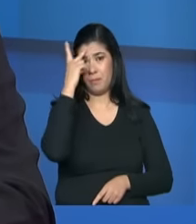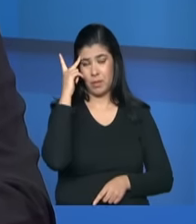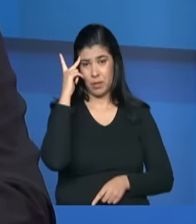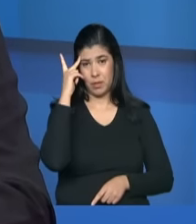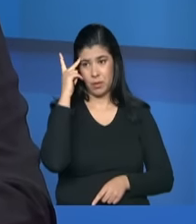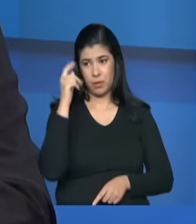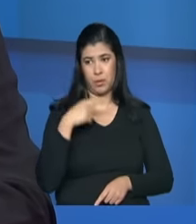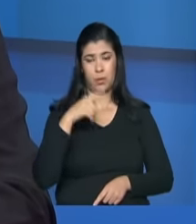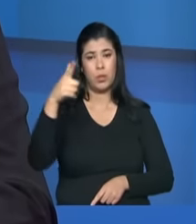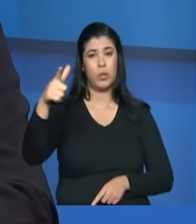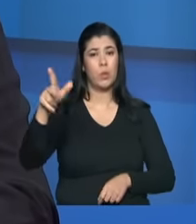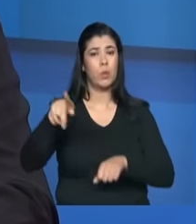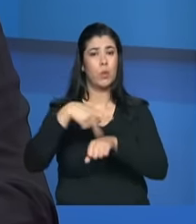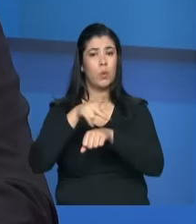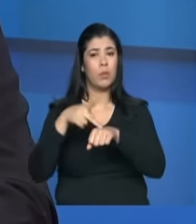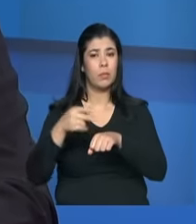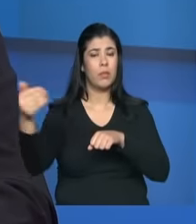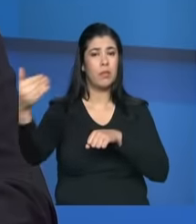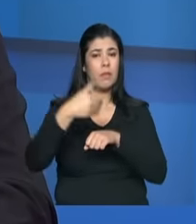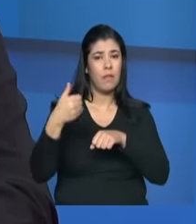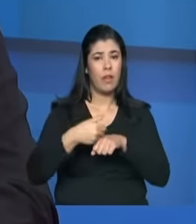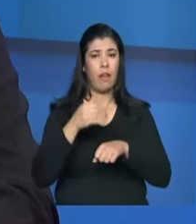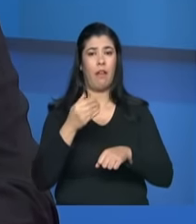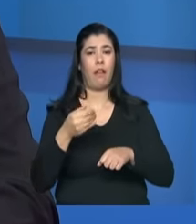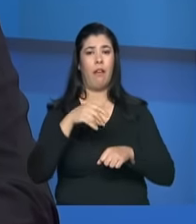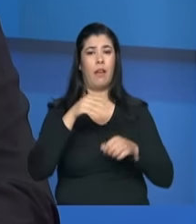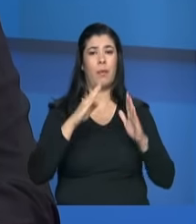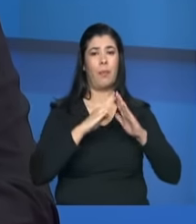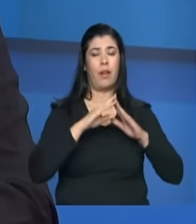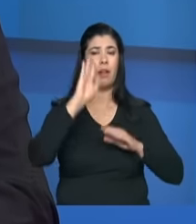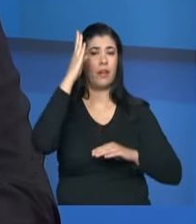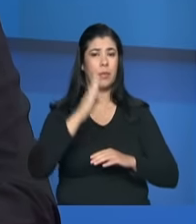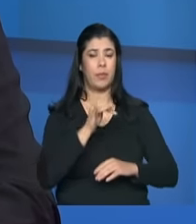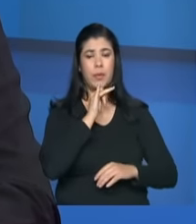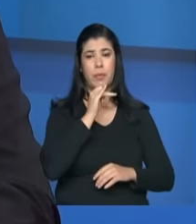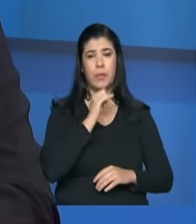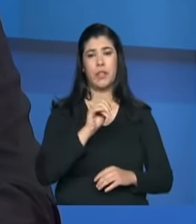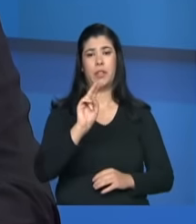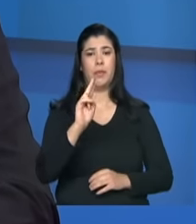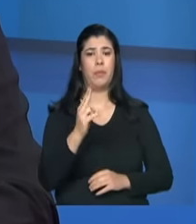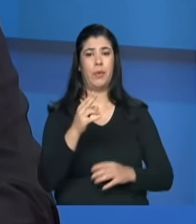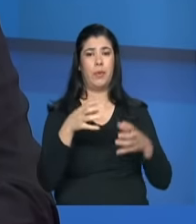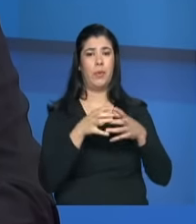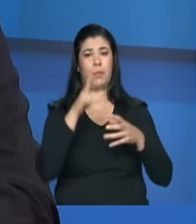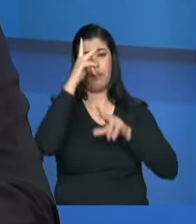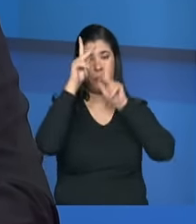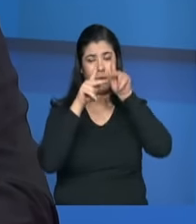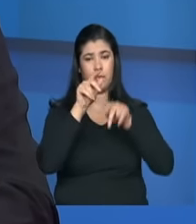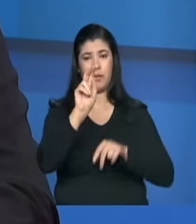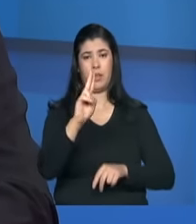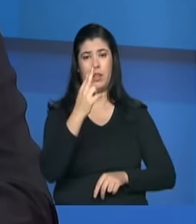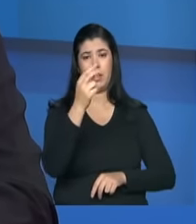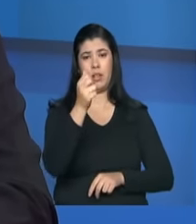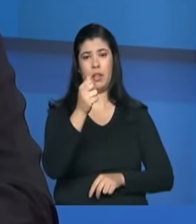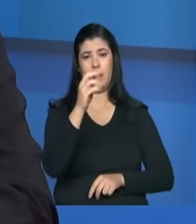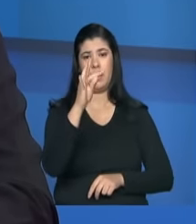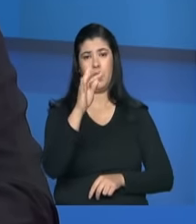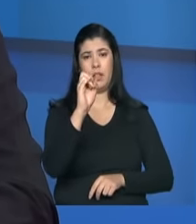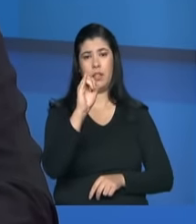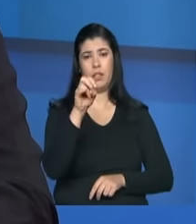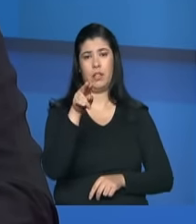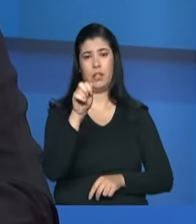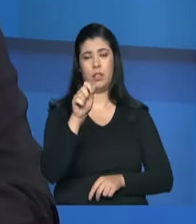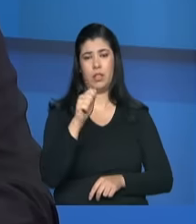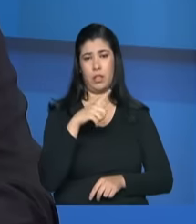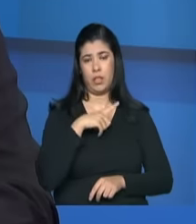Brasil nós vemos aí os haitianos vemos outros migrantes nacionais muitas vezes até que é recorrente no